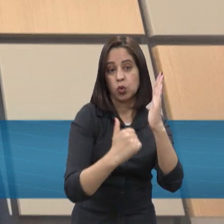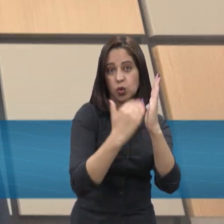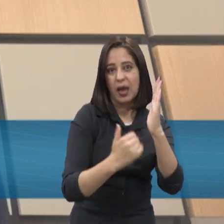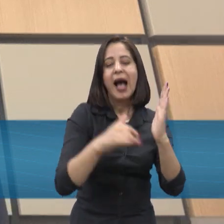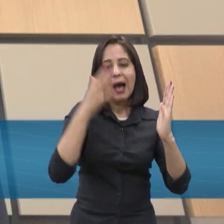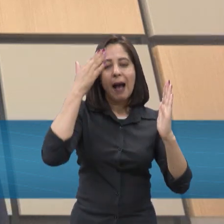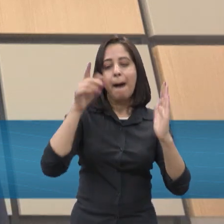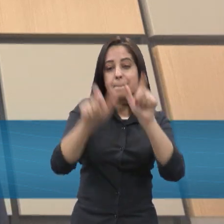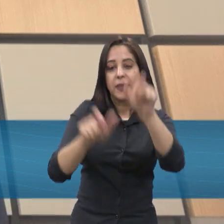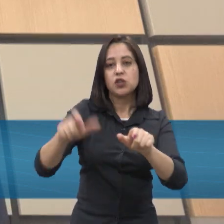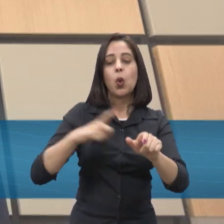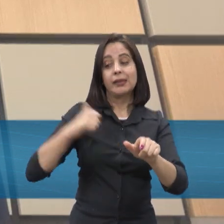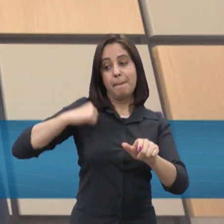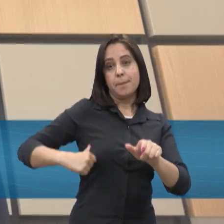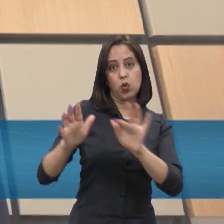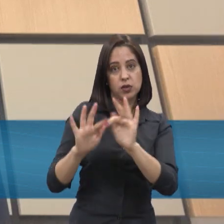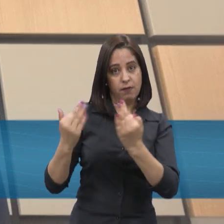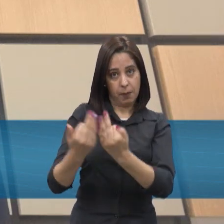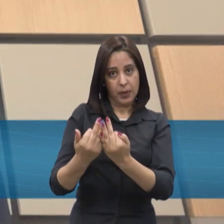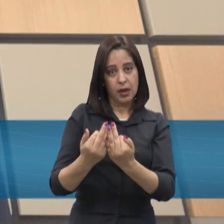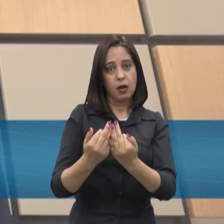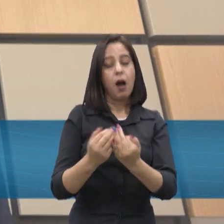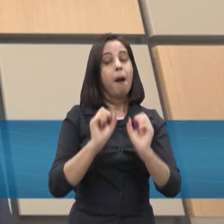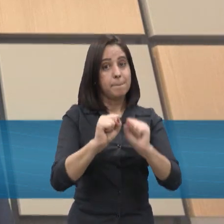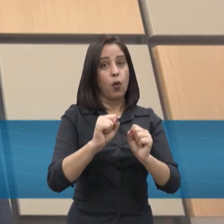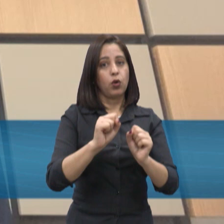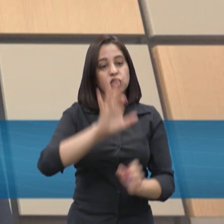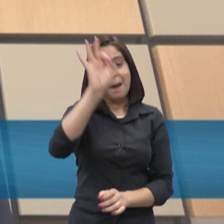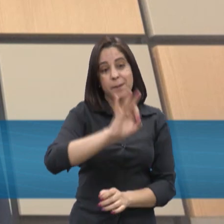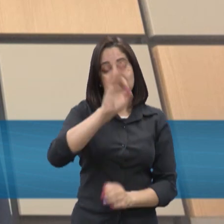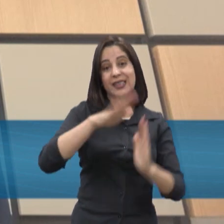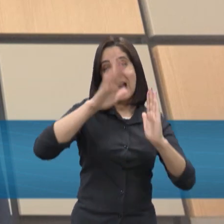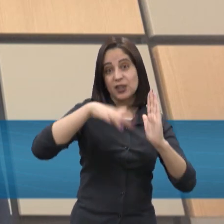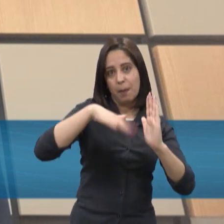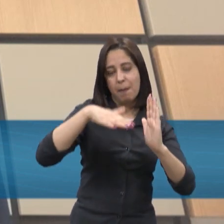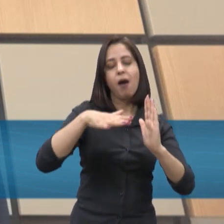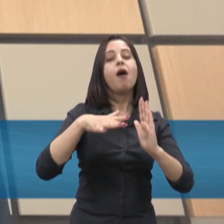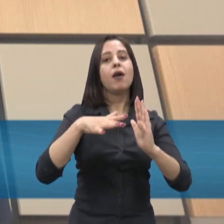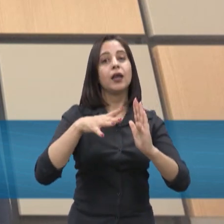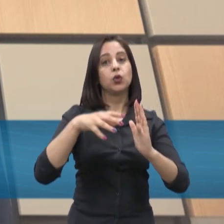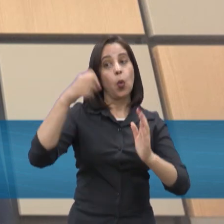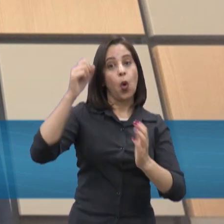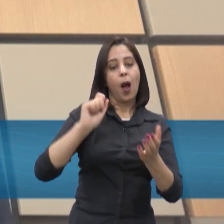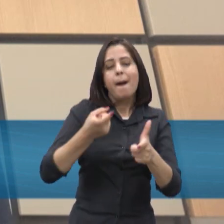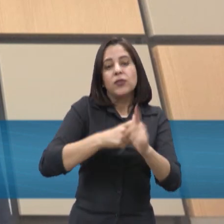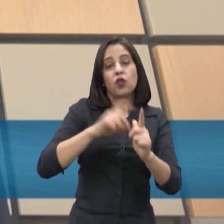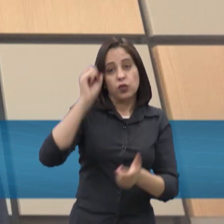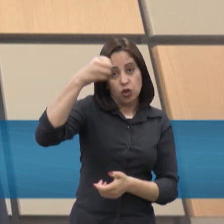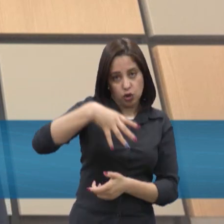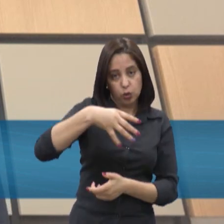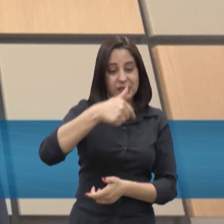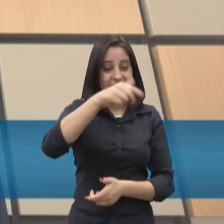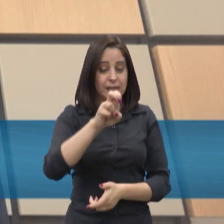exemplo, e podem ter descontos nessa, se tiver essa modalidade de tarifa, de até 65